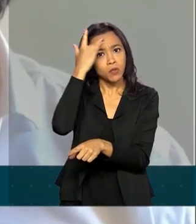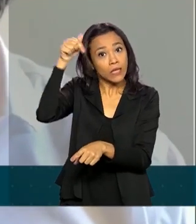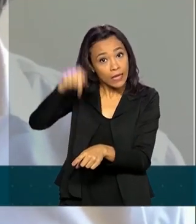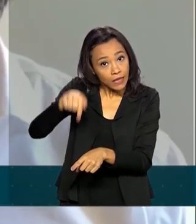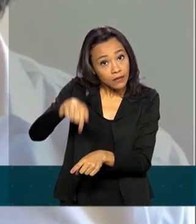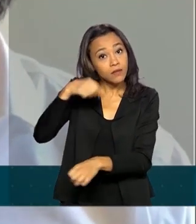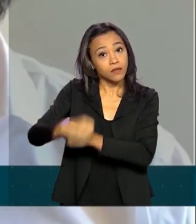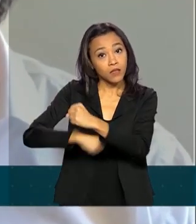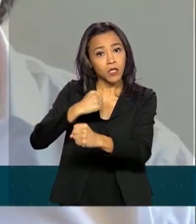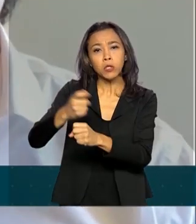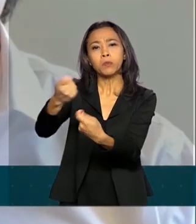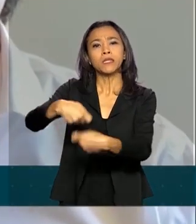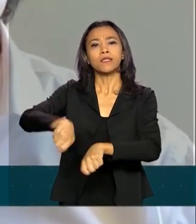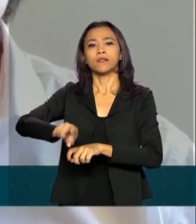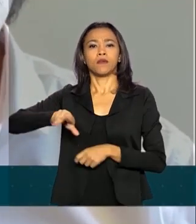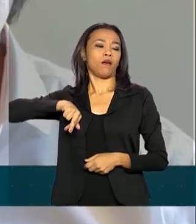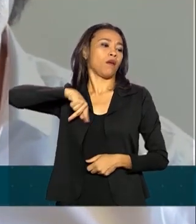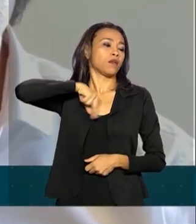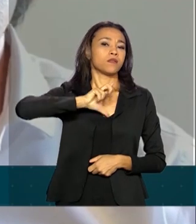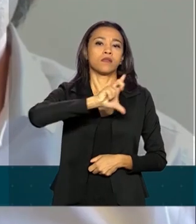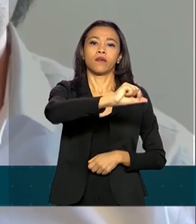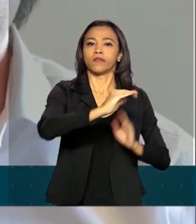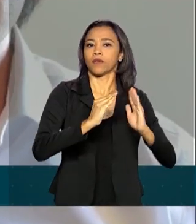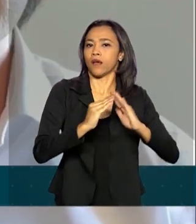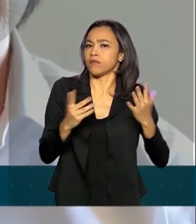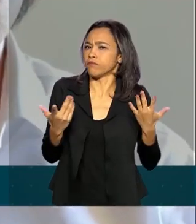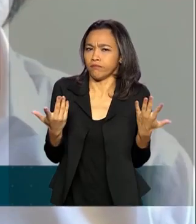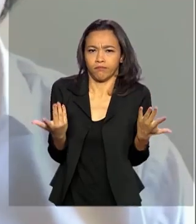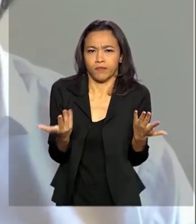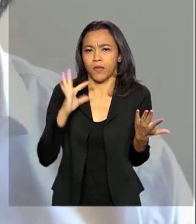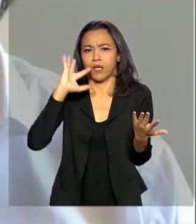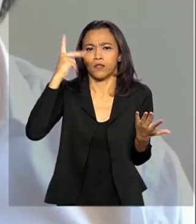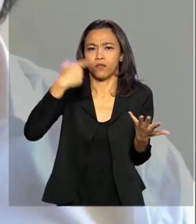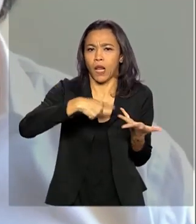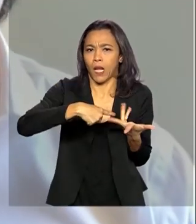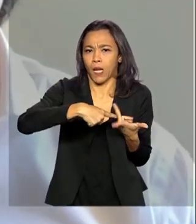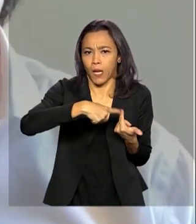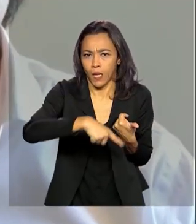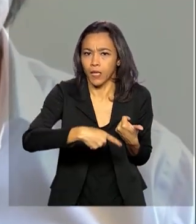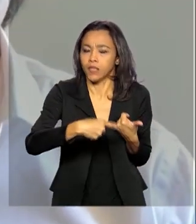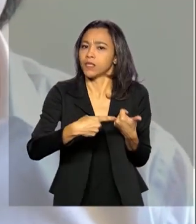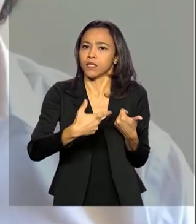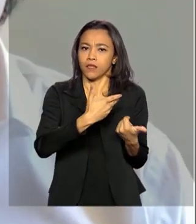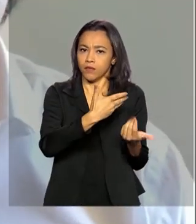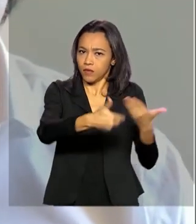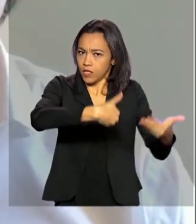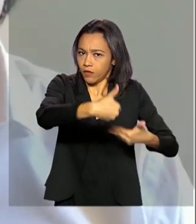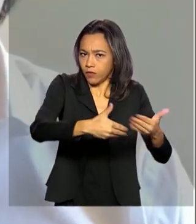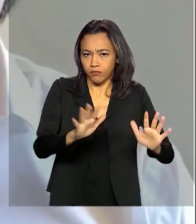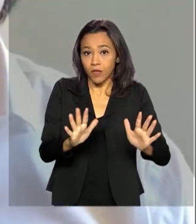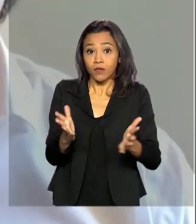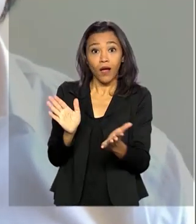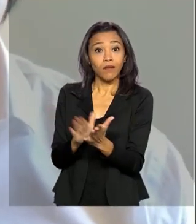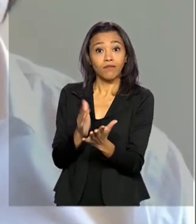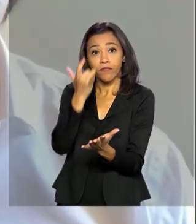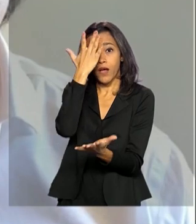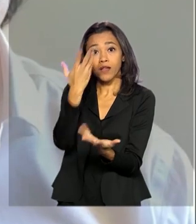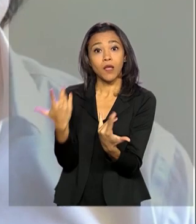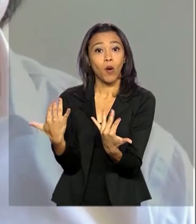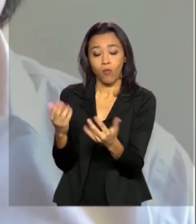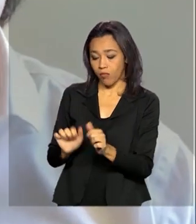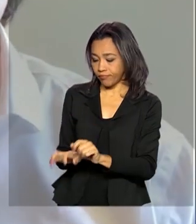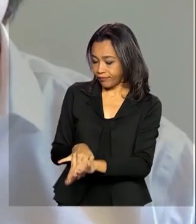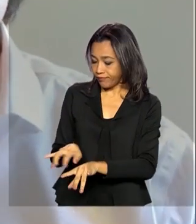não precisarão se deslocar da sua casa para acessar um serviço público. O serviço estará na palma da mão, aonde eles